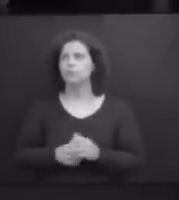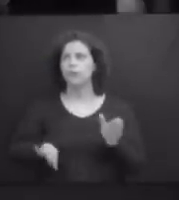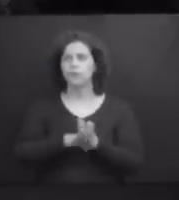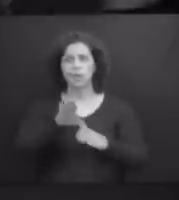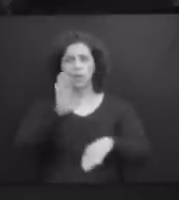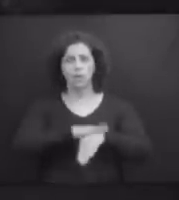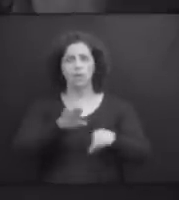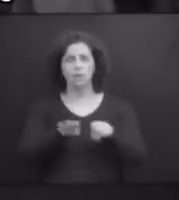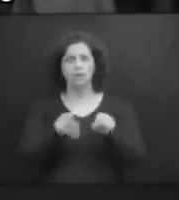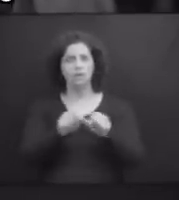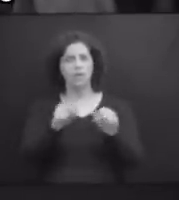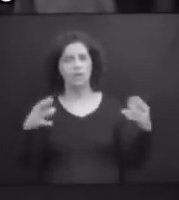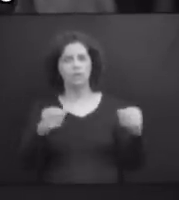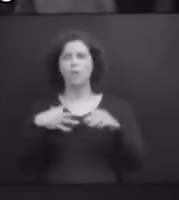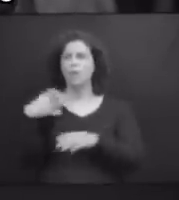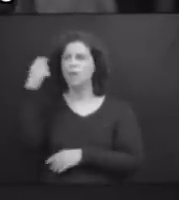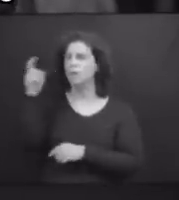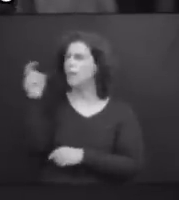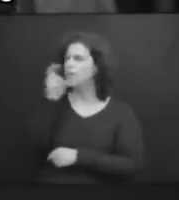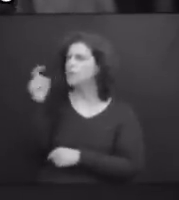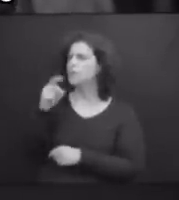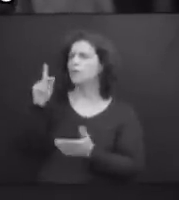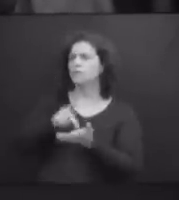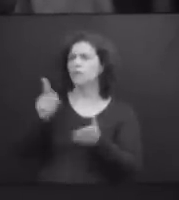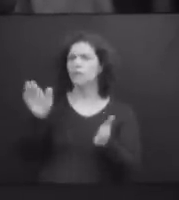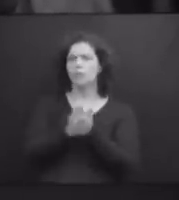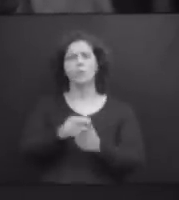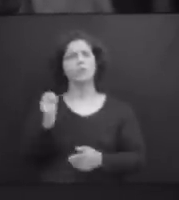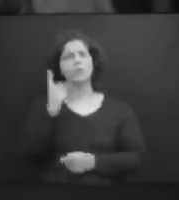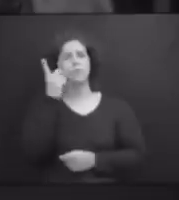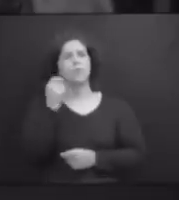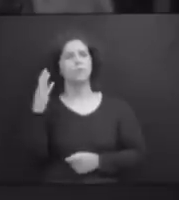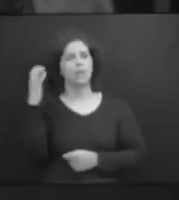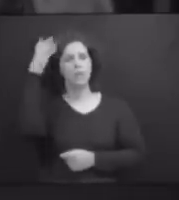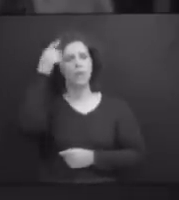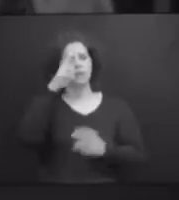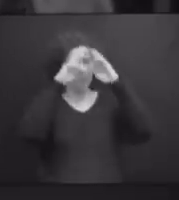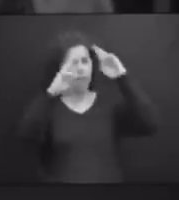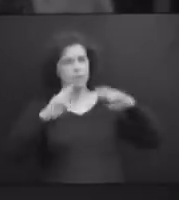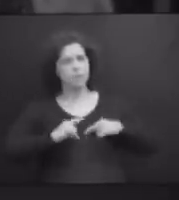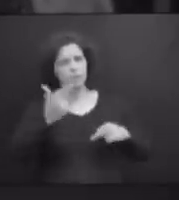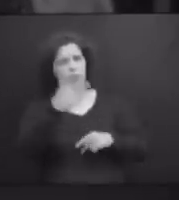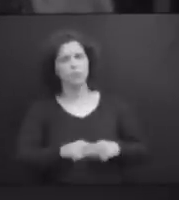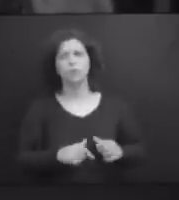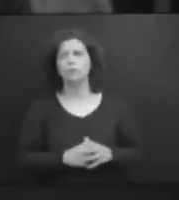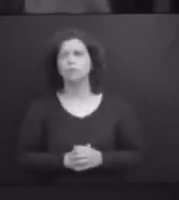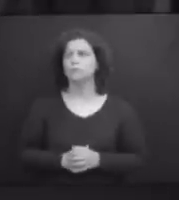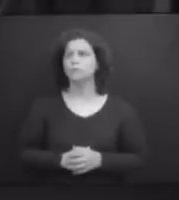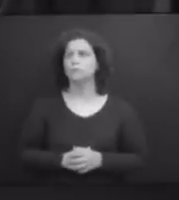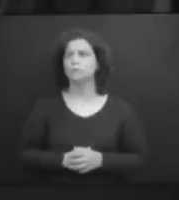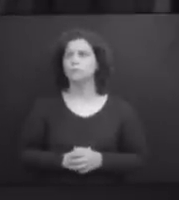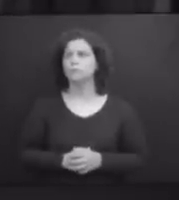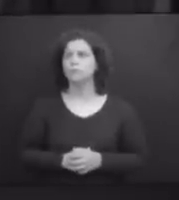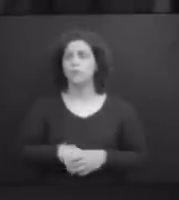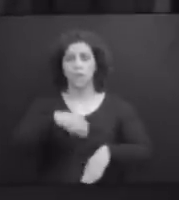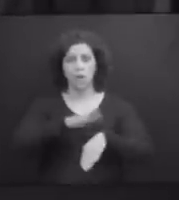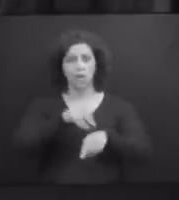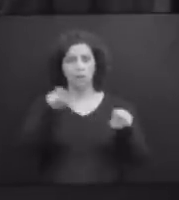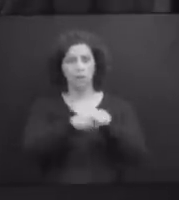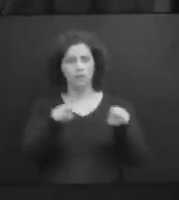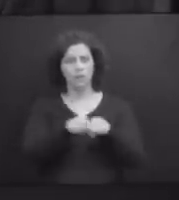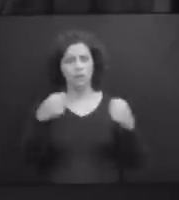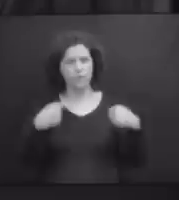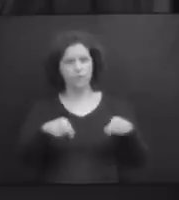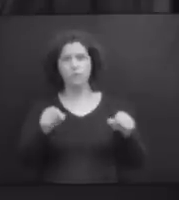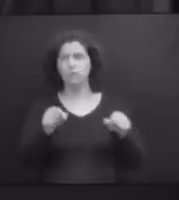momento, deputado A mentira nunca será uma ilegalidade. Renato, Vossa Excelência me respeita mais uma vez. É chegado o momento de Vossa Excelência